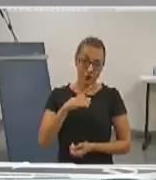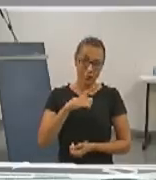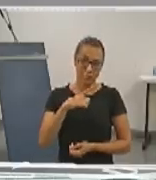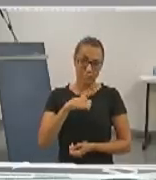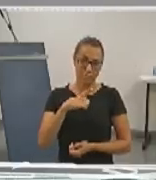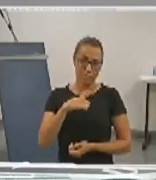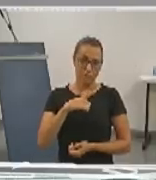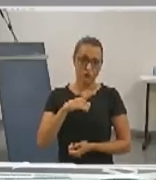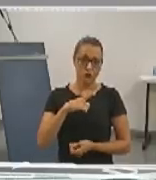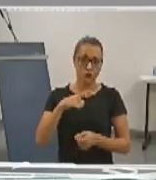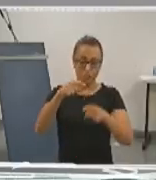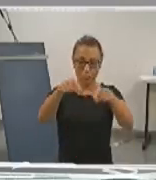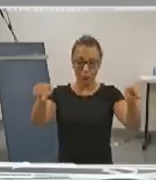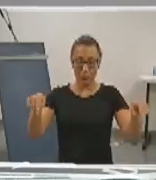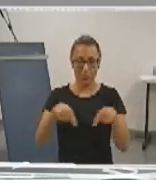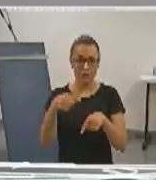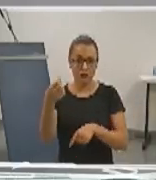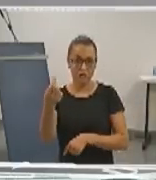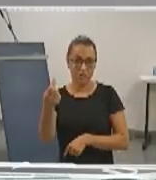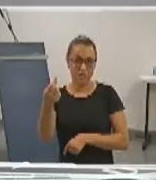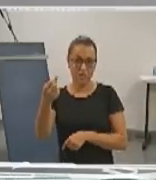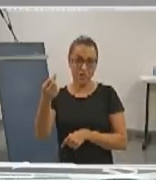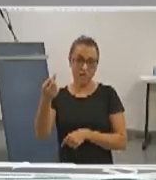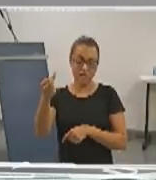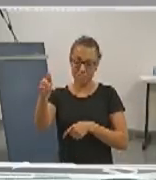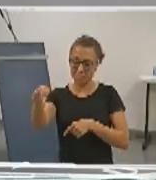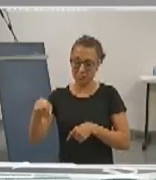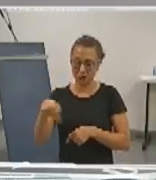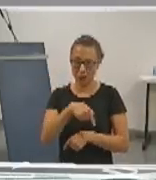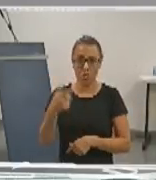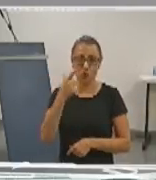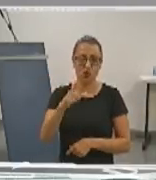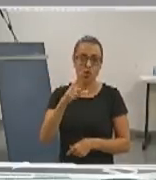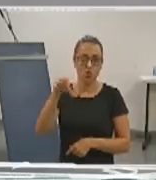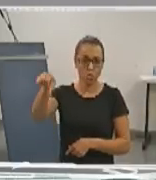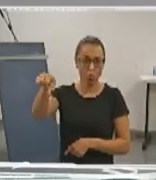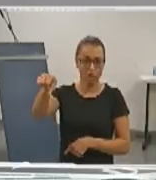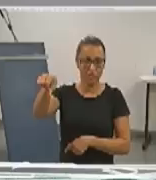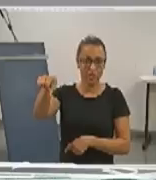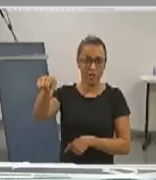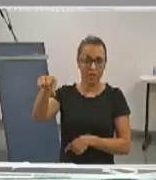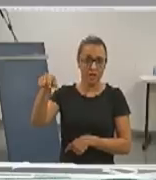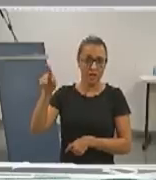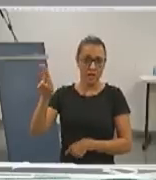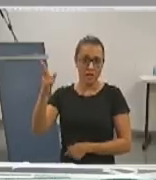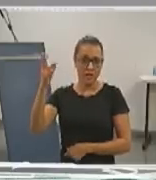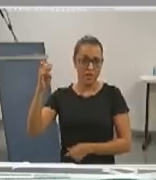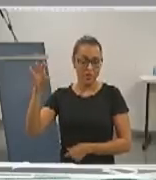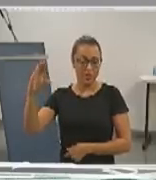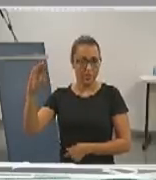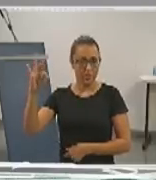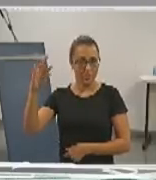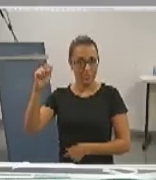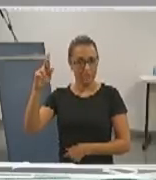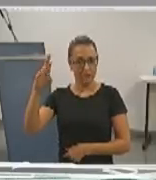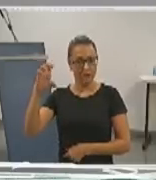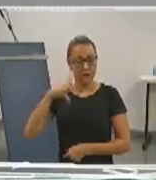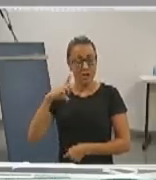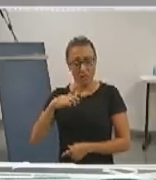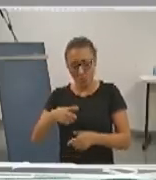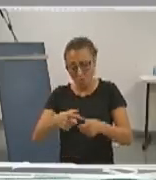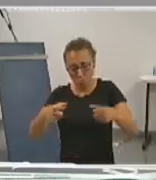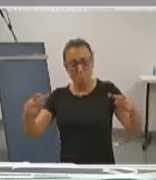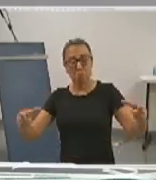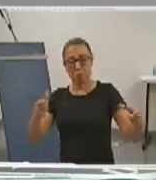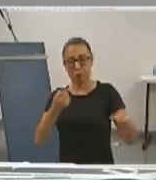hectares, por gestão política, conseguimos nove hectares, tendo um momento muito espaço para crescermos aqui. Trabalhar